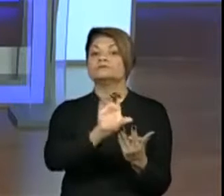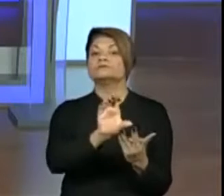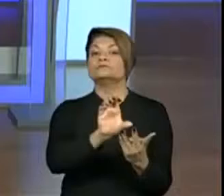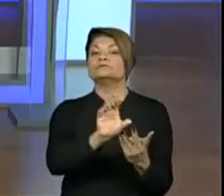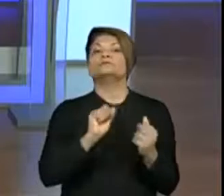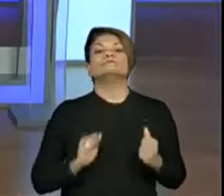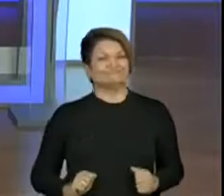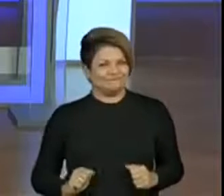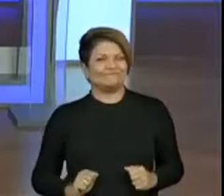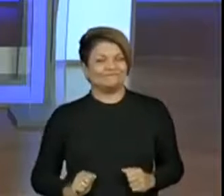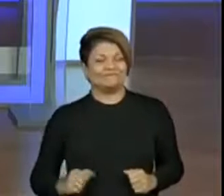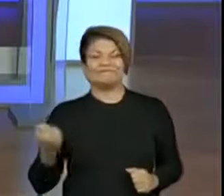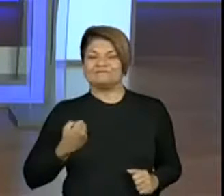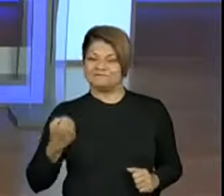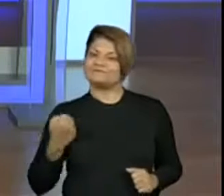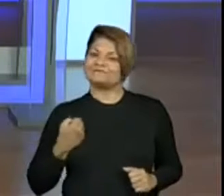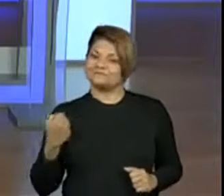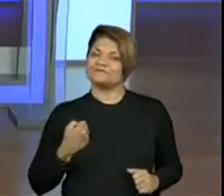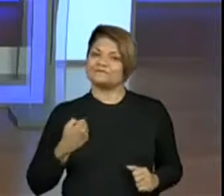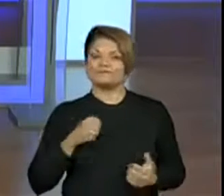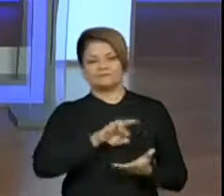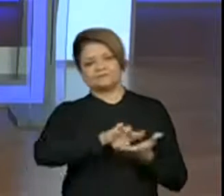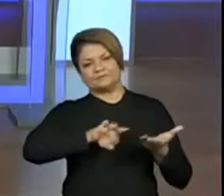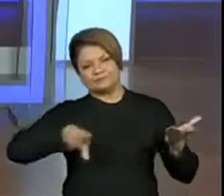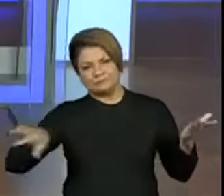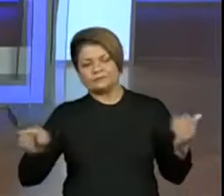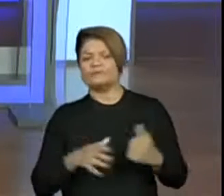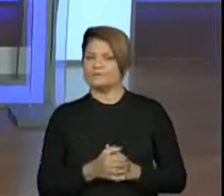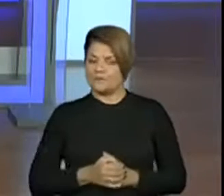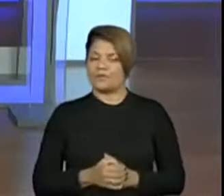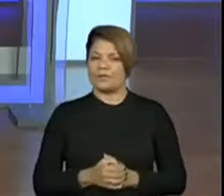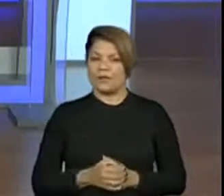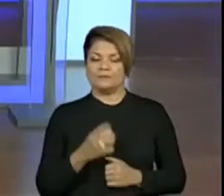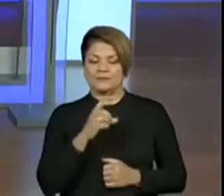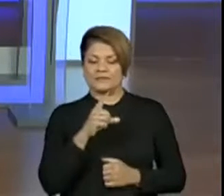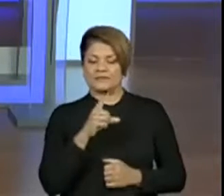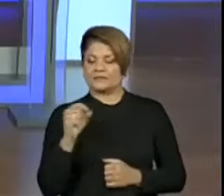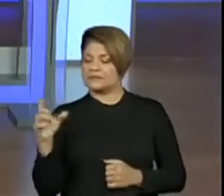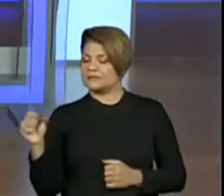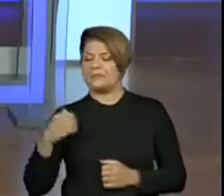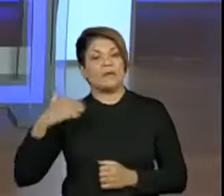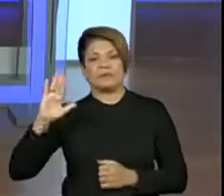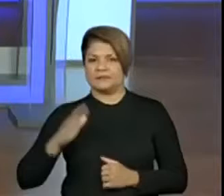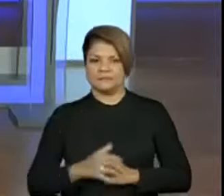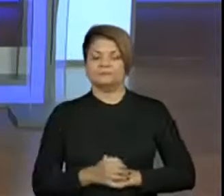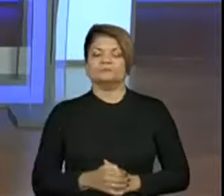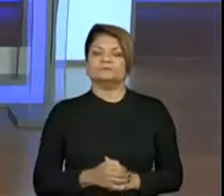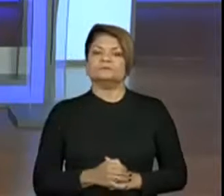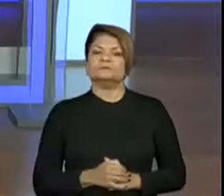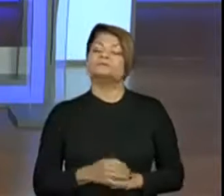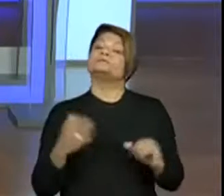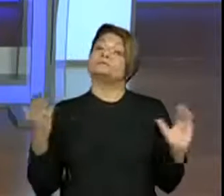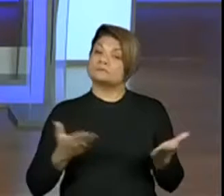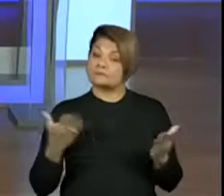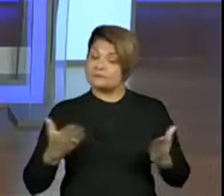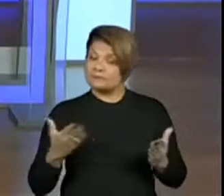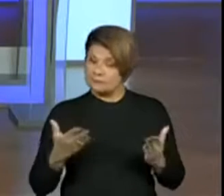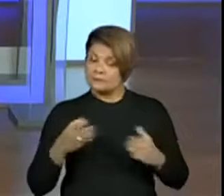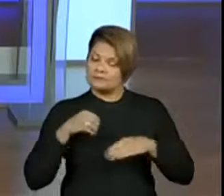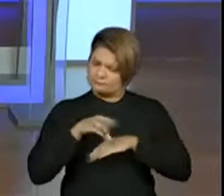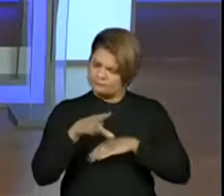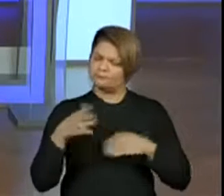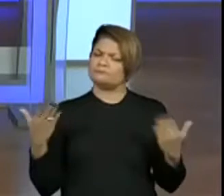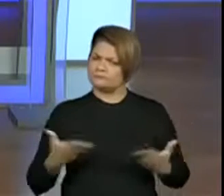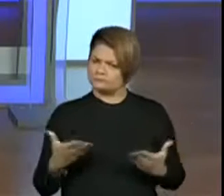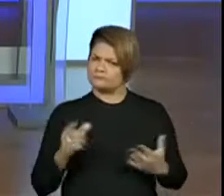a centena. Então, são números que passam de 100, né, professora? E hoje nós vamos trabalhar um pouquinho com